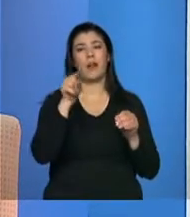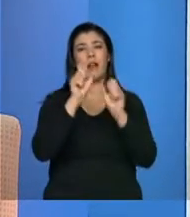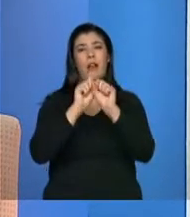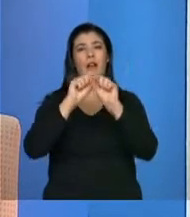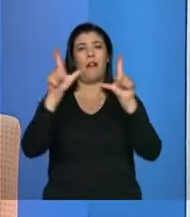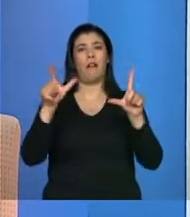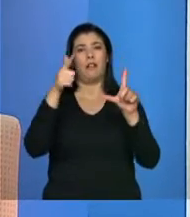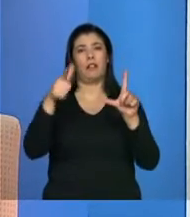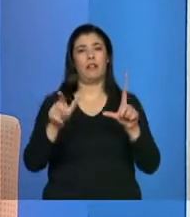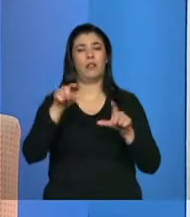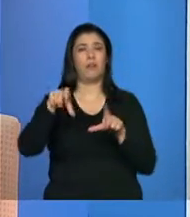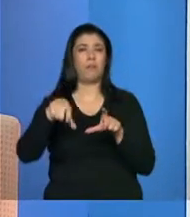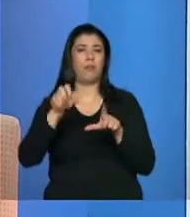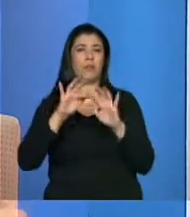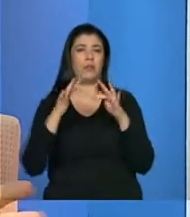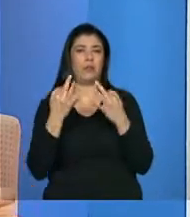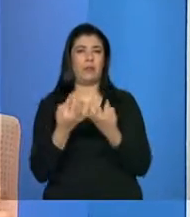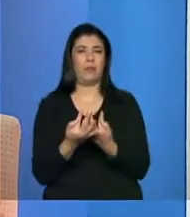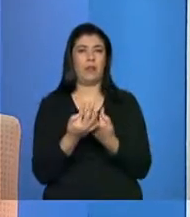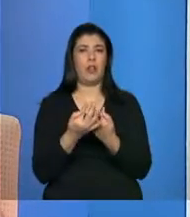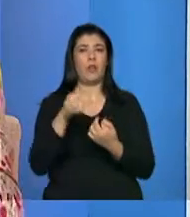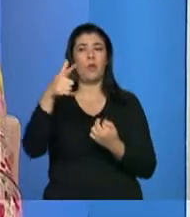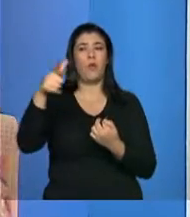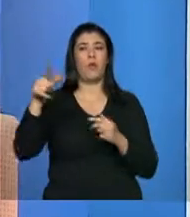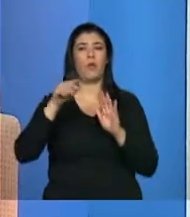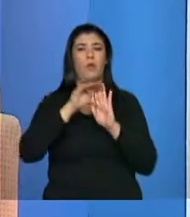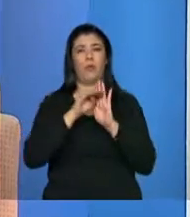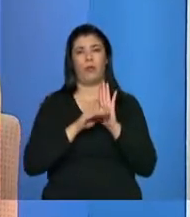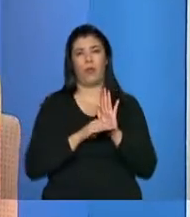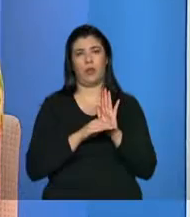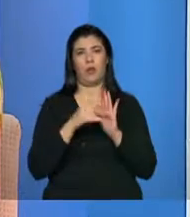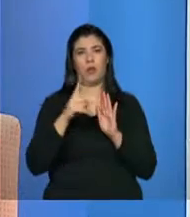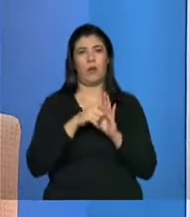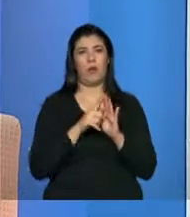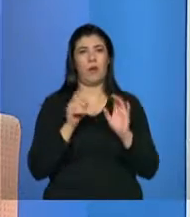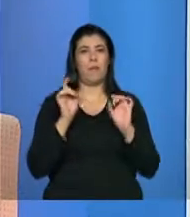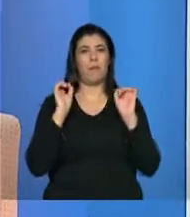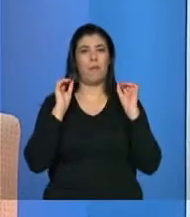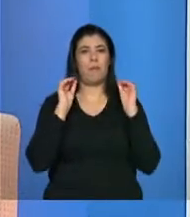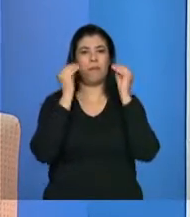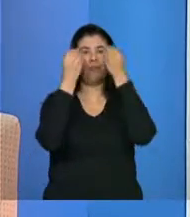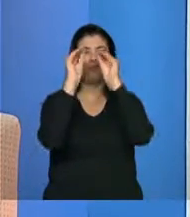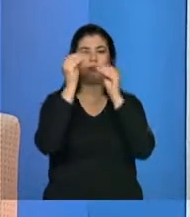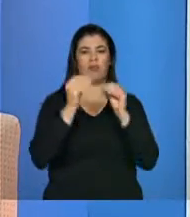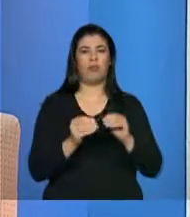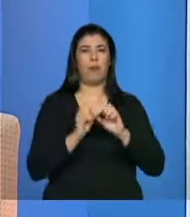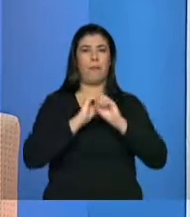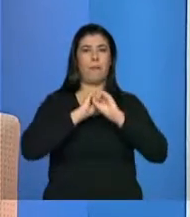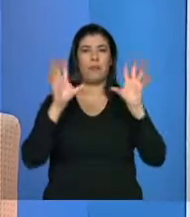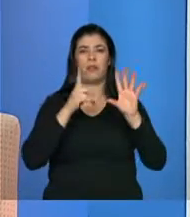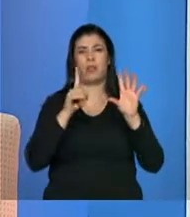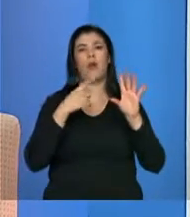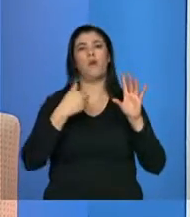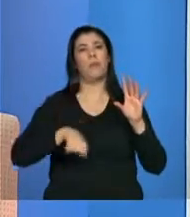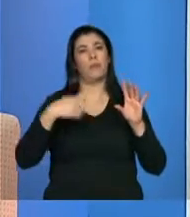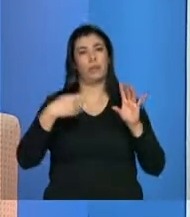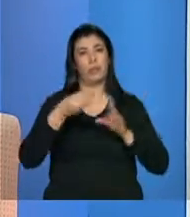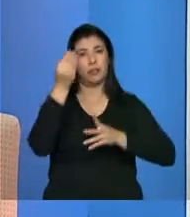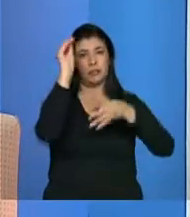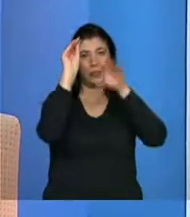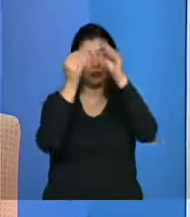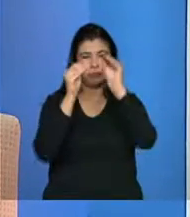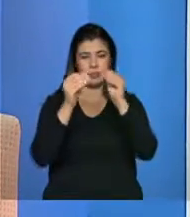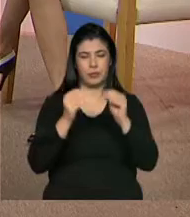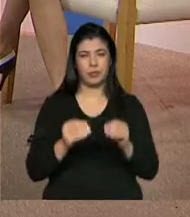importante das famílias saberem, porque não é automático, né? Você faz o cadastro, depois você tem que ir requerer o seu, o outro